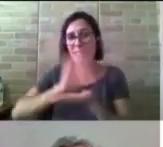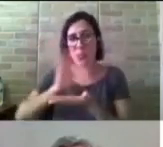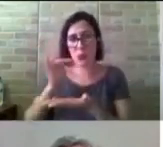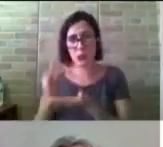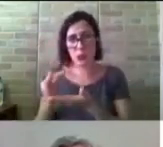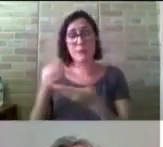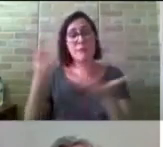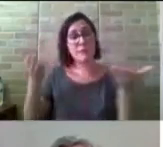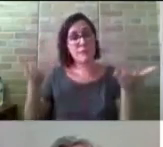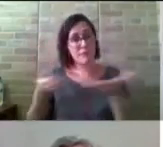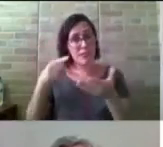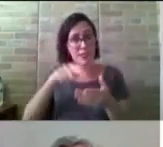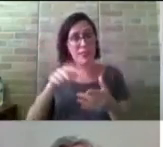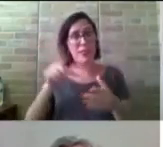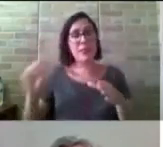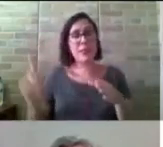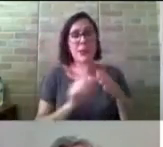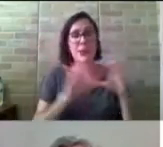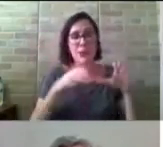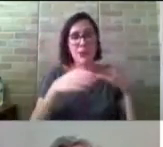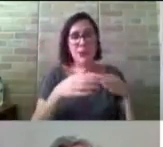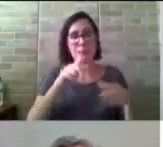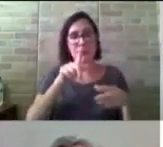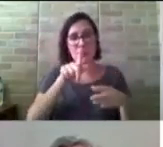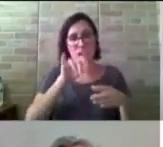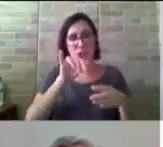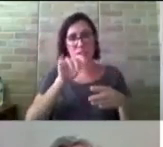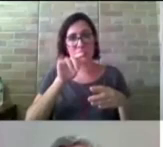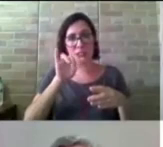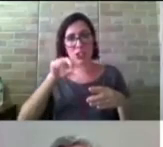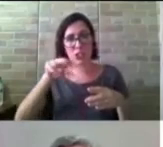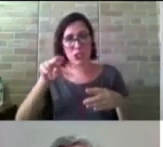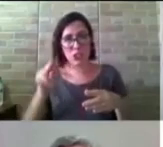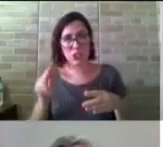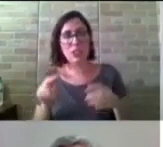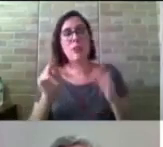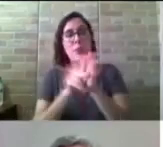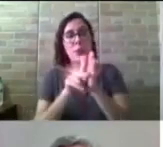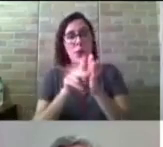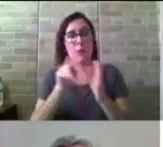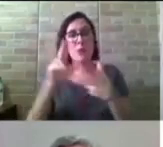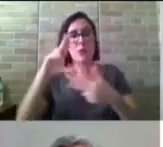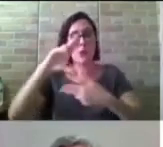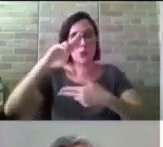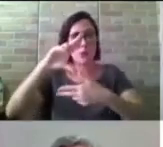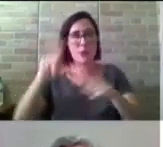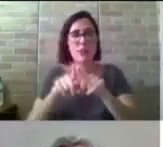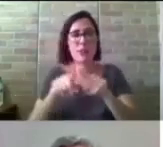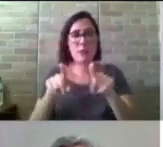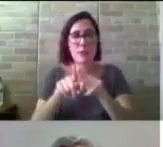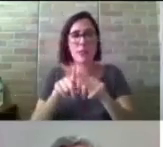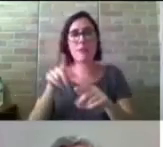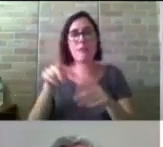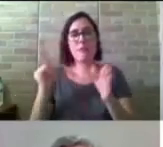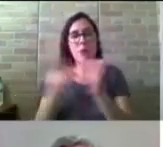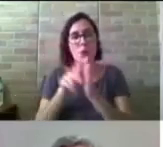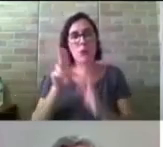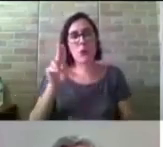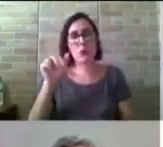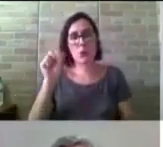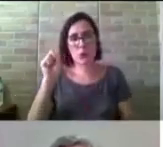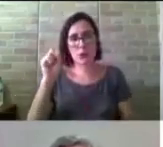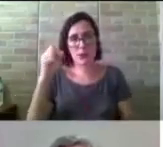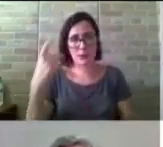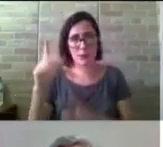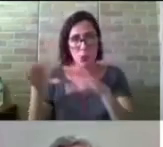Fernanda faz parte do GINE, grupo de estudos aqui da FACEDE da USP e do LAPIS da USP. Com você, professora Fernanda, pode